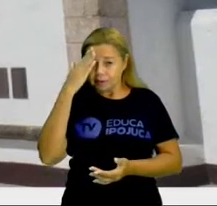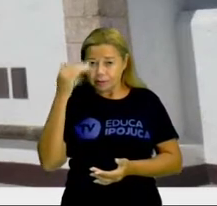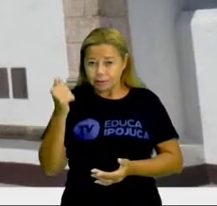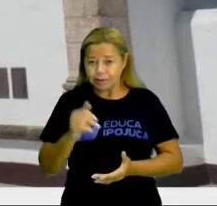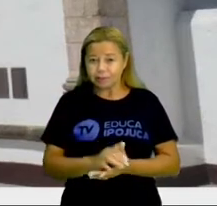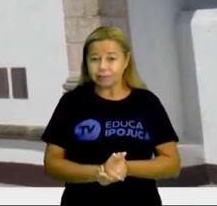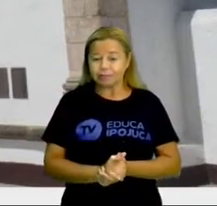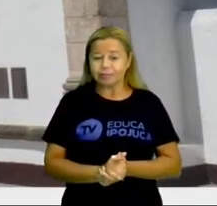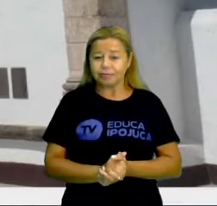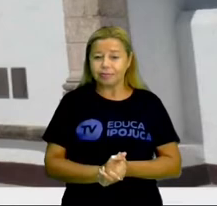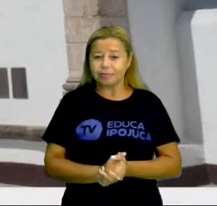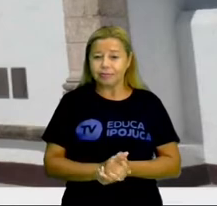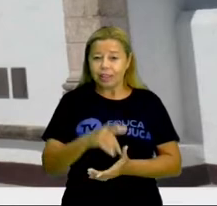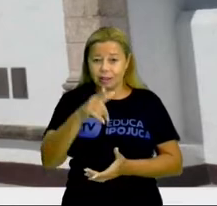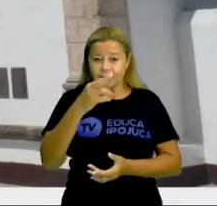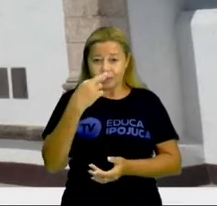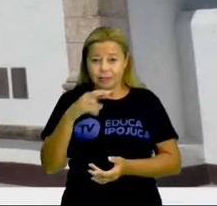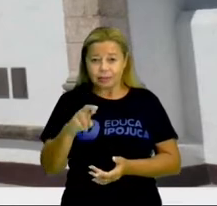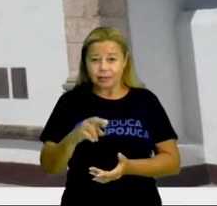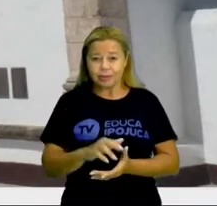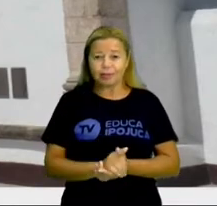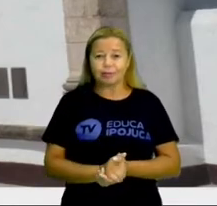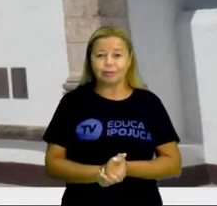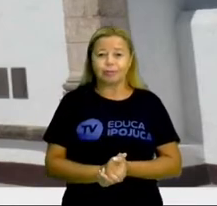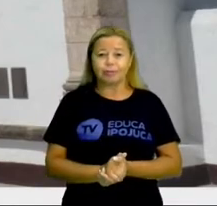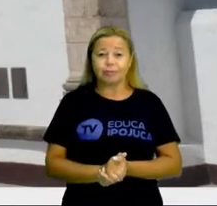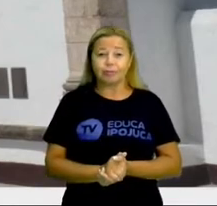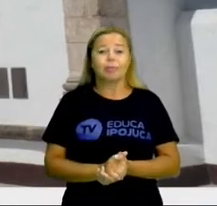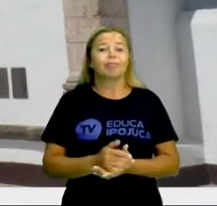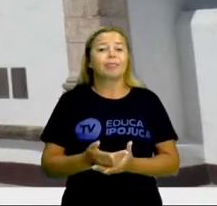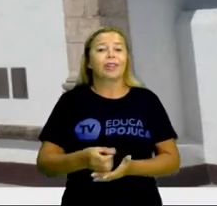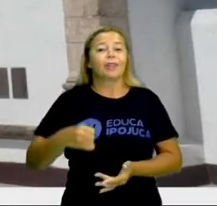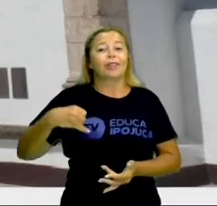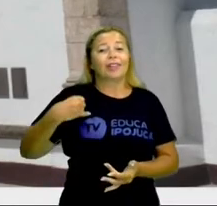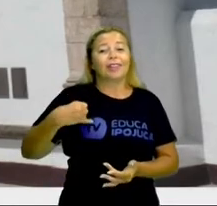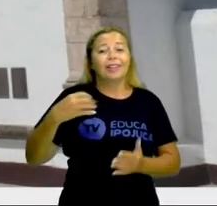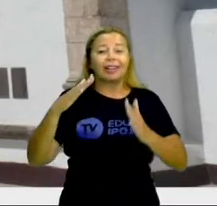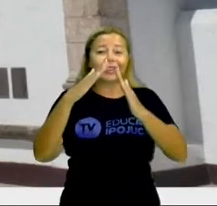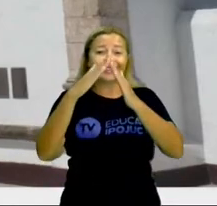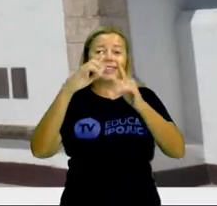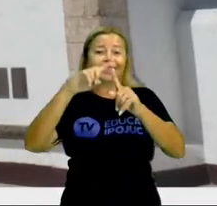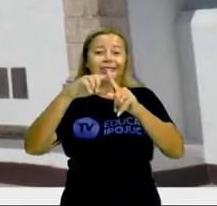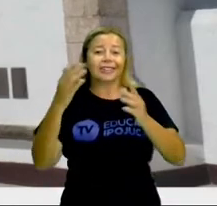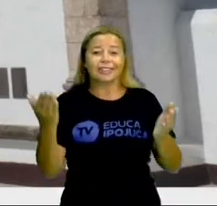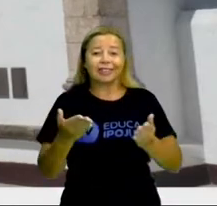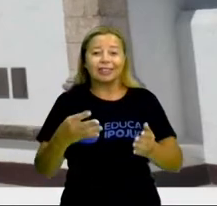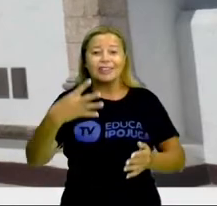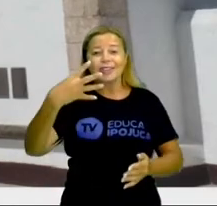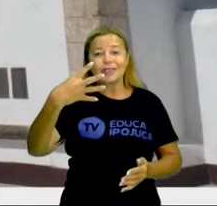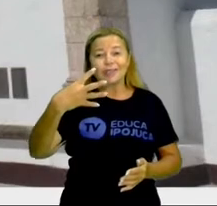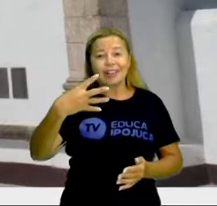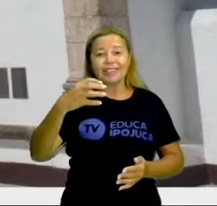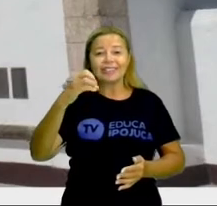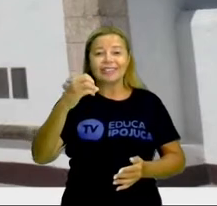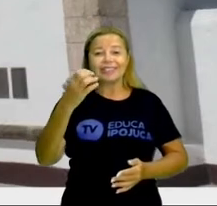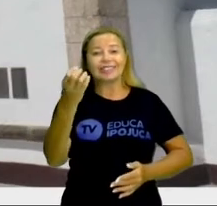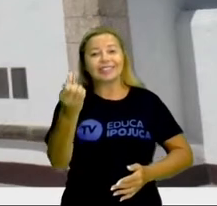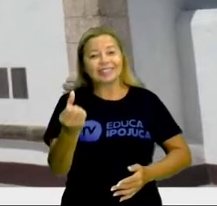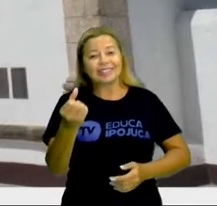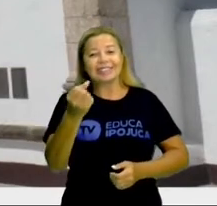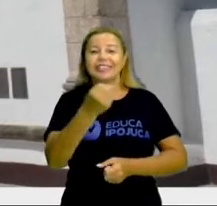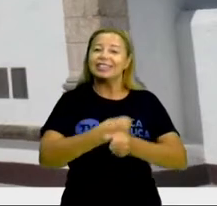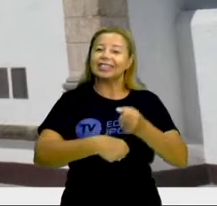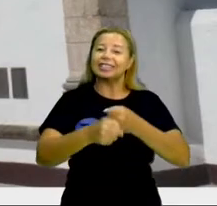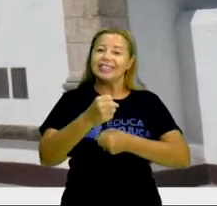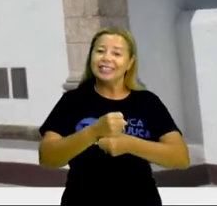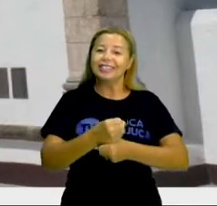E aí, quem respondeu, 416 anos, parabéns. Acertou,